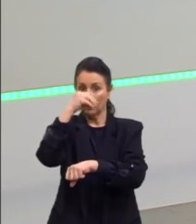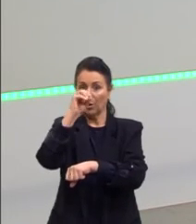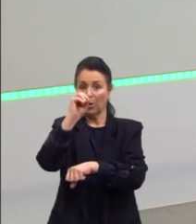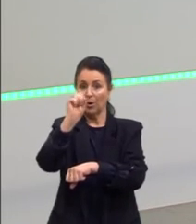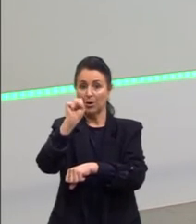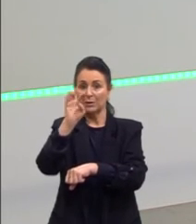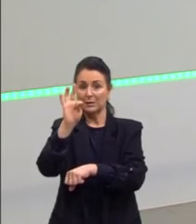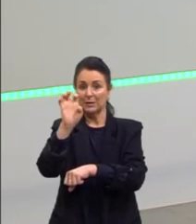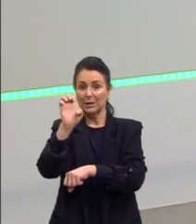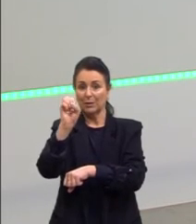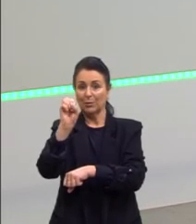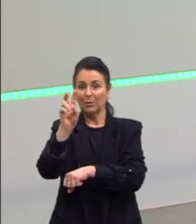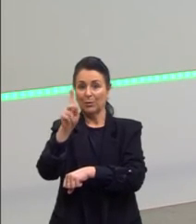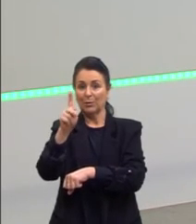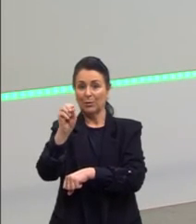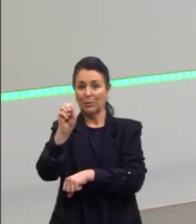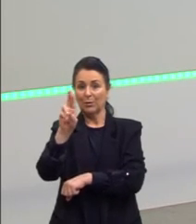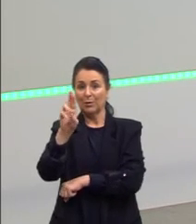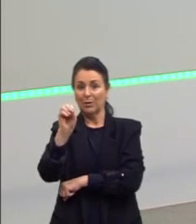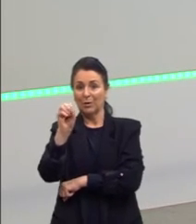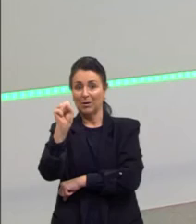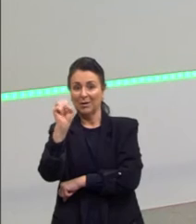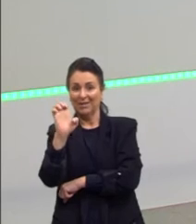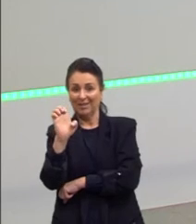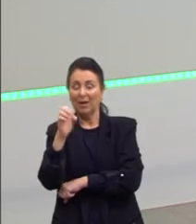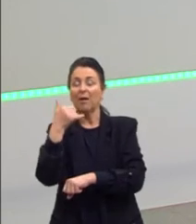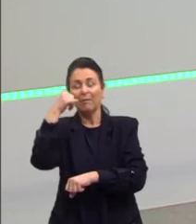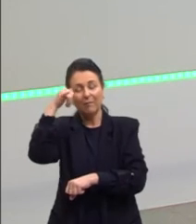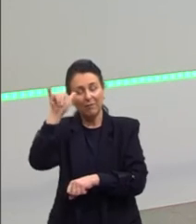aulas falando nos benefícios dos exercícios físicos.